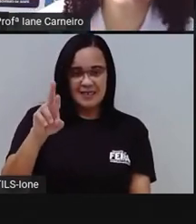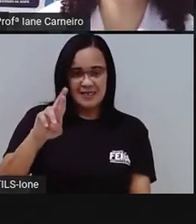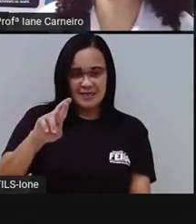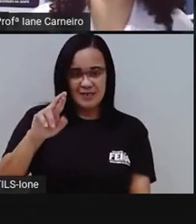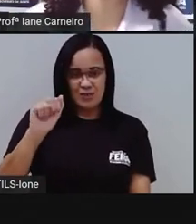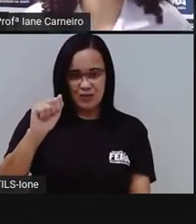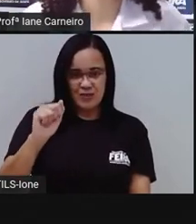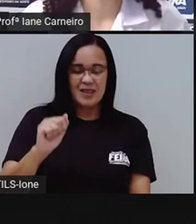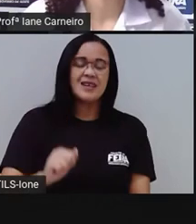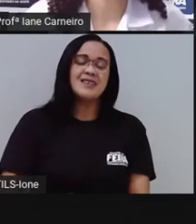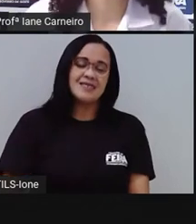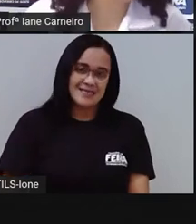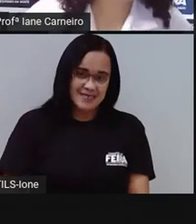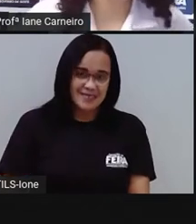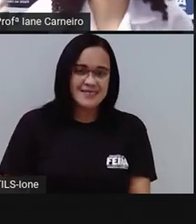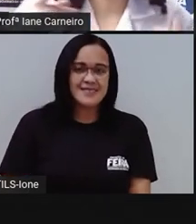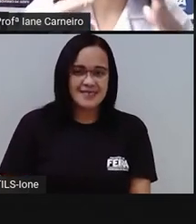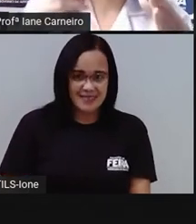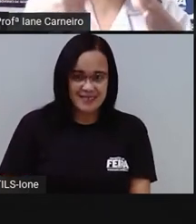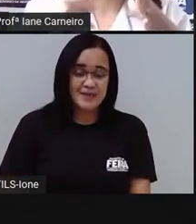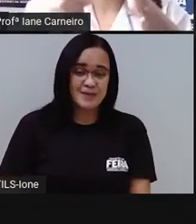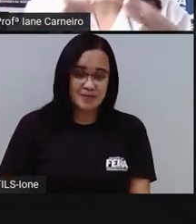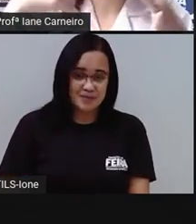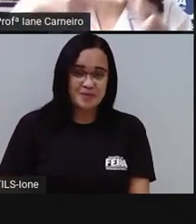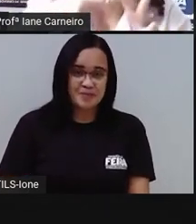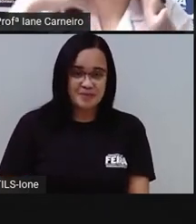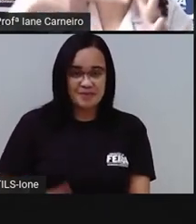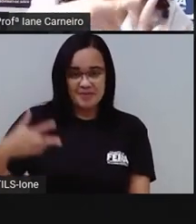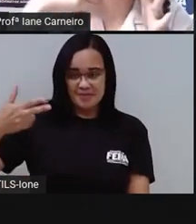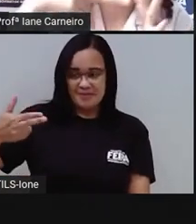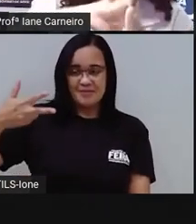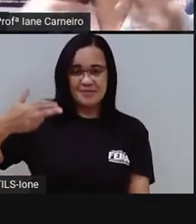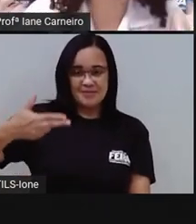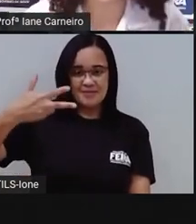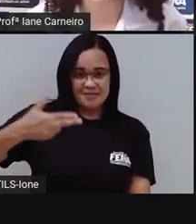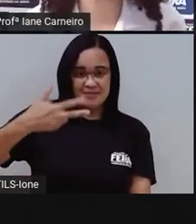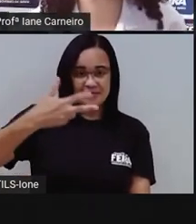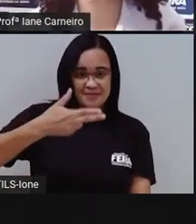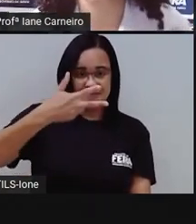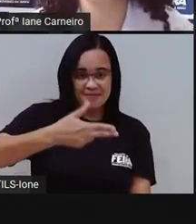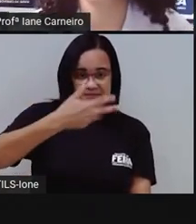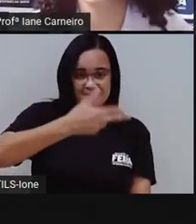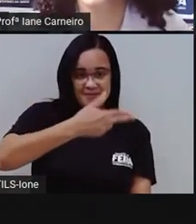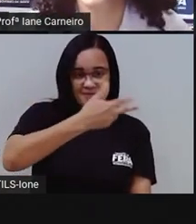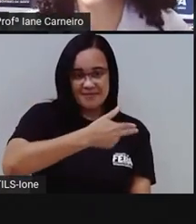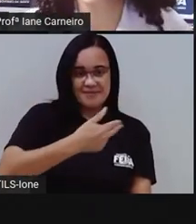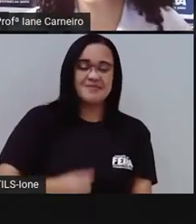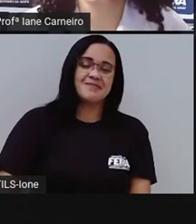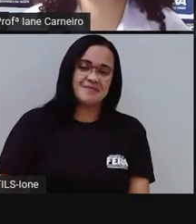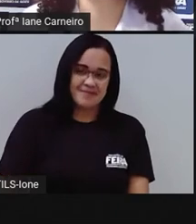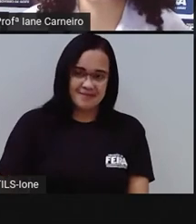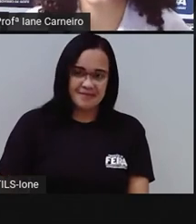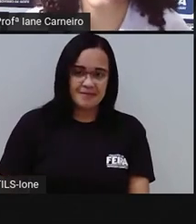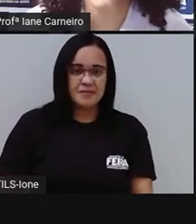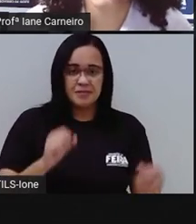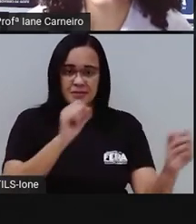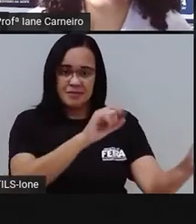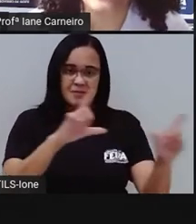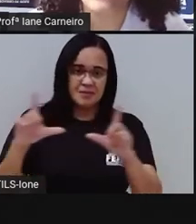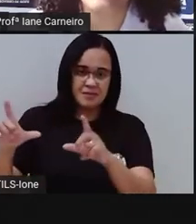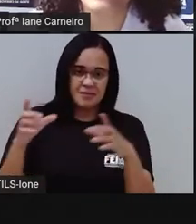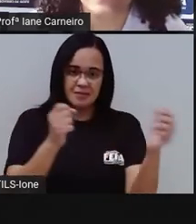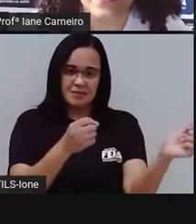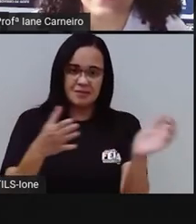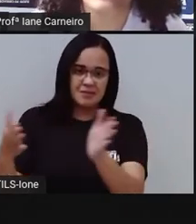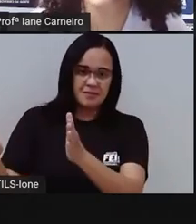fora. Engolido, não pode ser, né? Porque a tesoura, a ideia de que vai mastigando, né? Mas não vai engolindo nada. Próximo. O